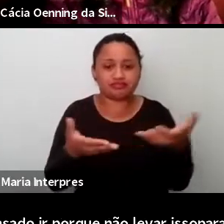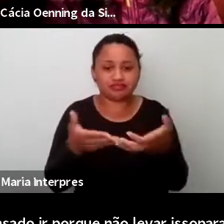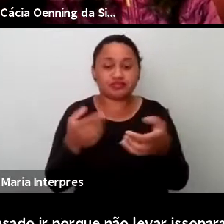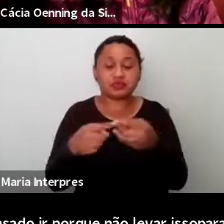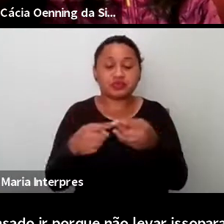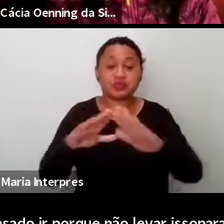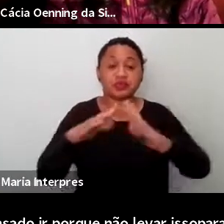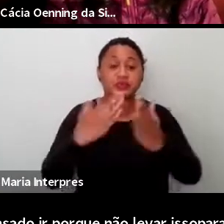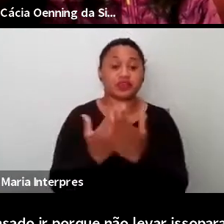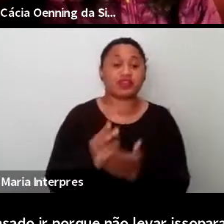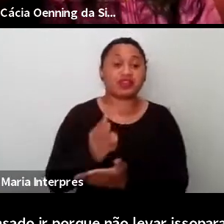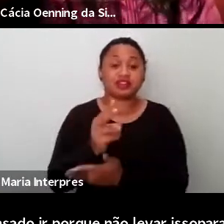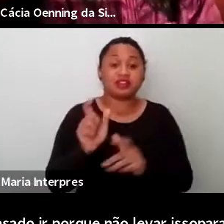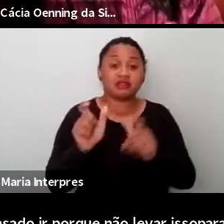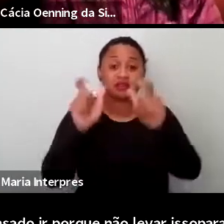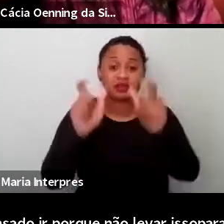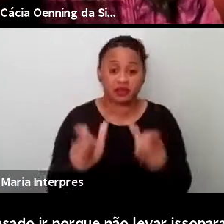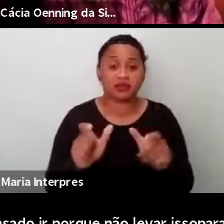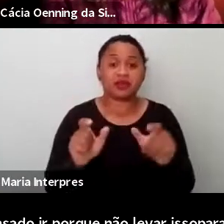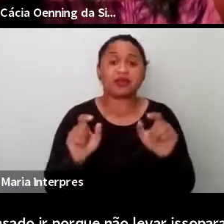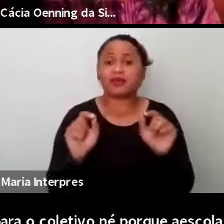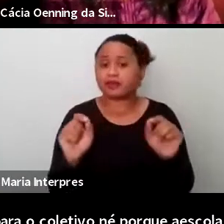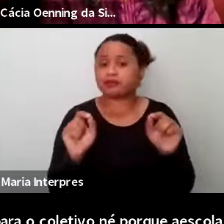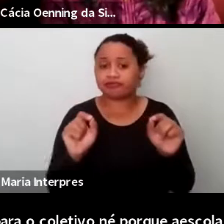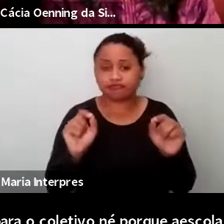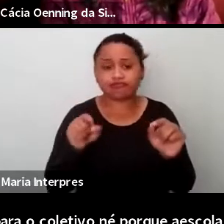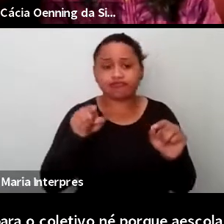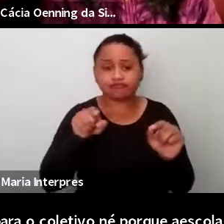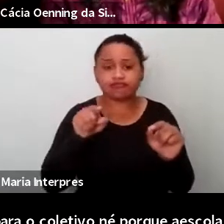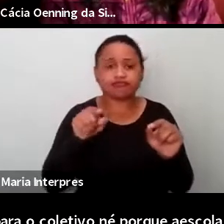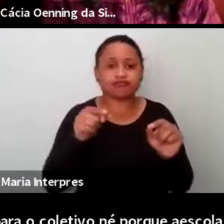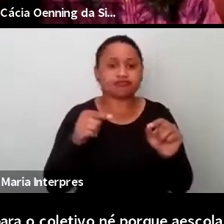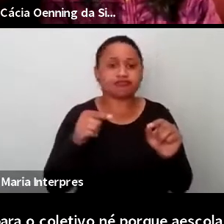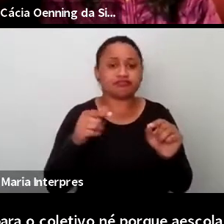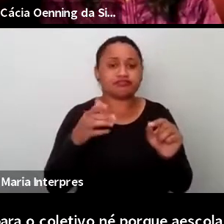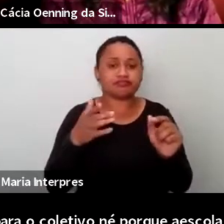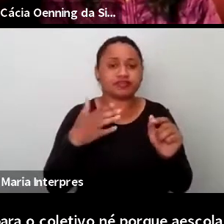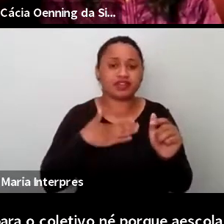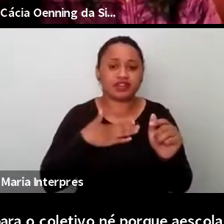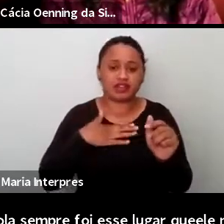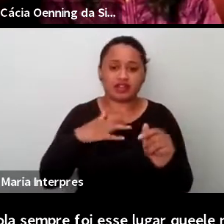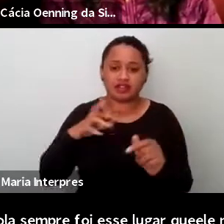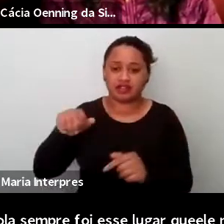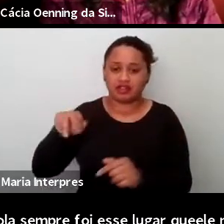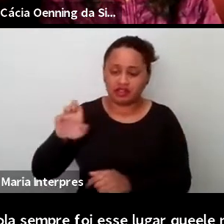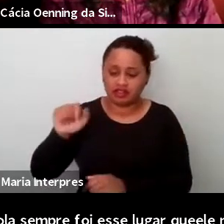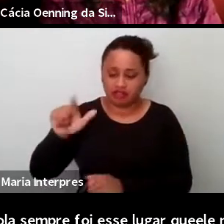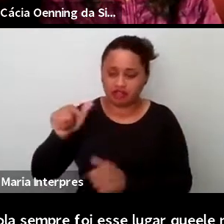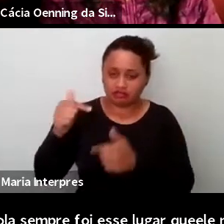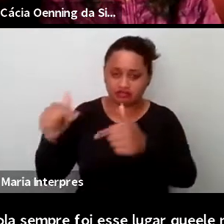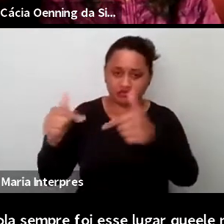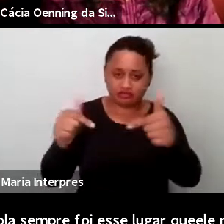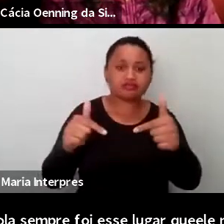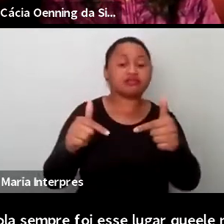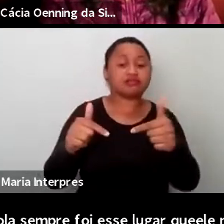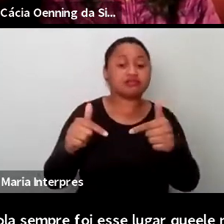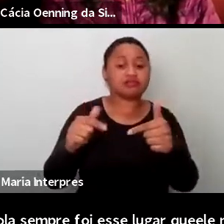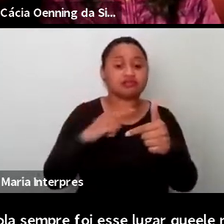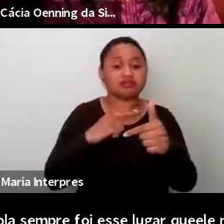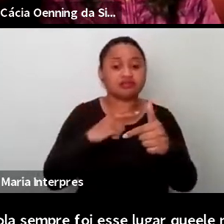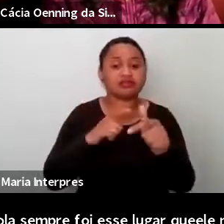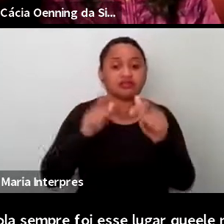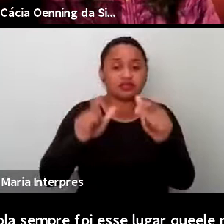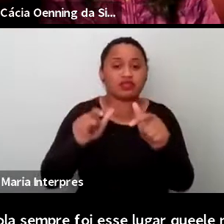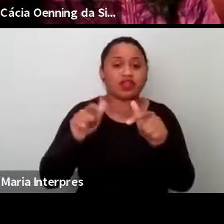foi esse lugar que... Eu e o Raquel trabalhamos, né? No NUVIC, que é o Núcleo de Vida e